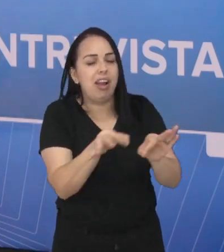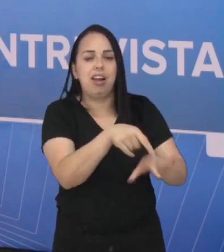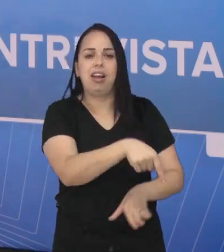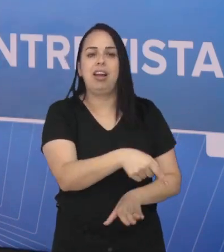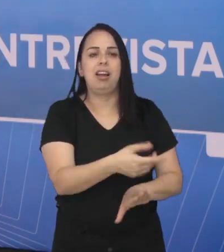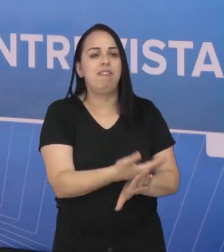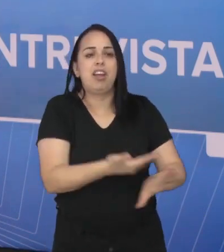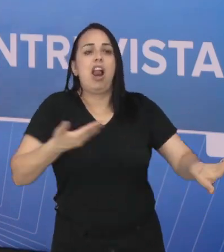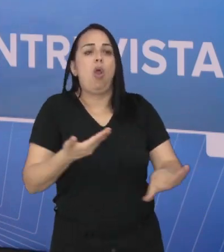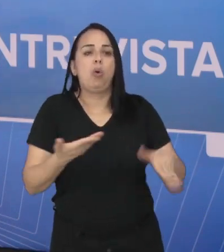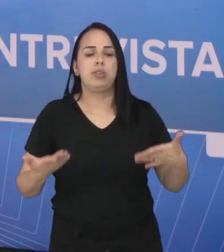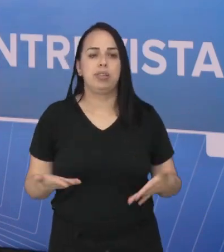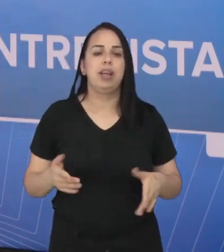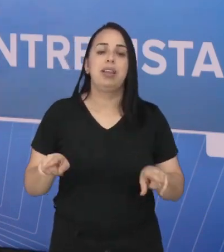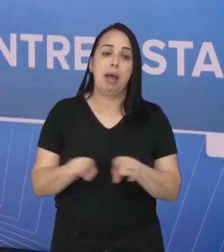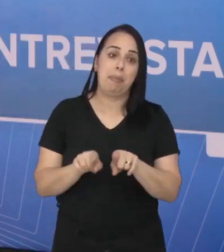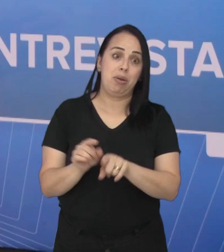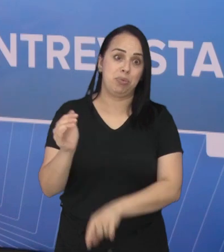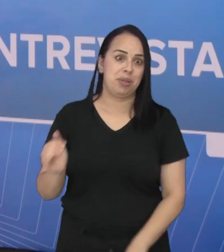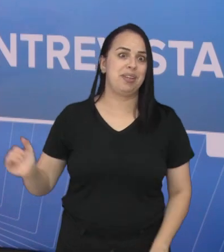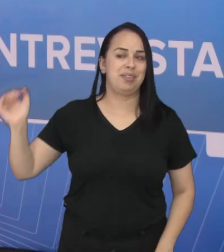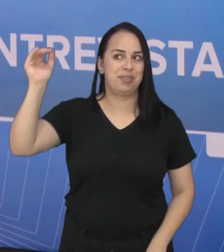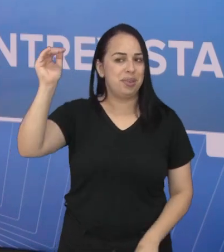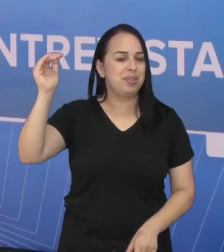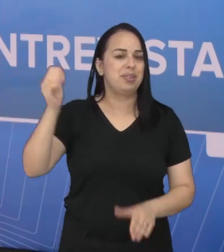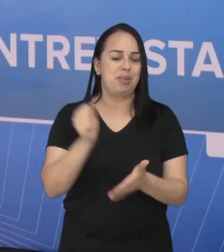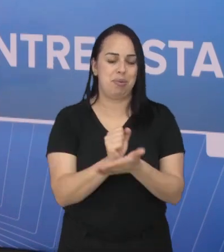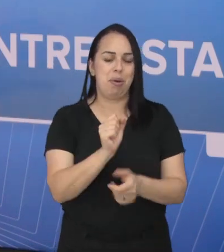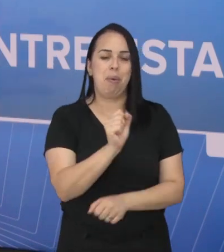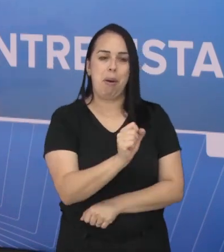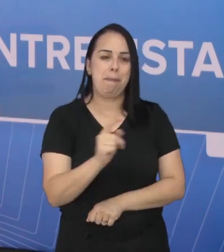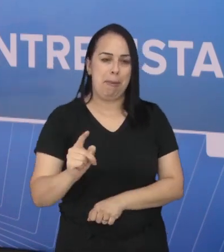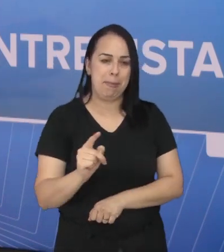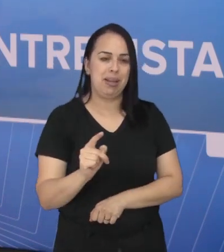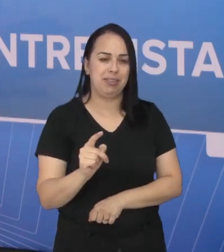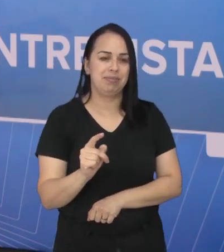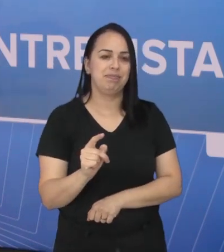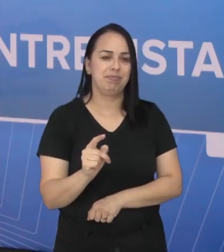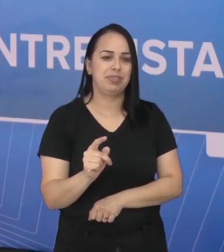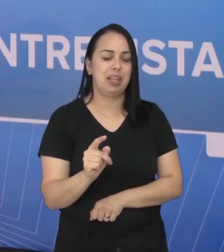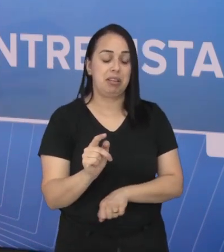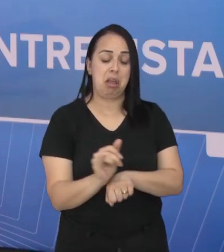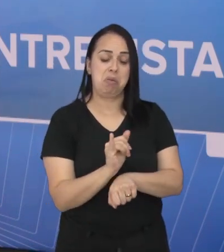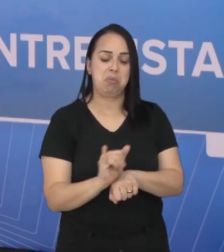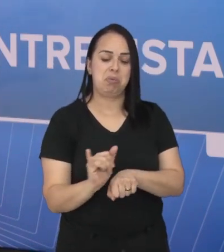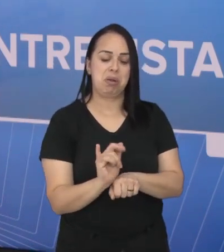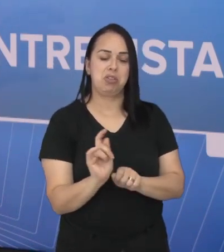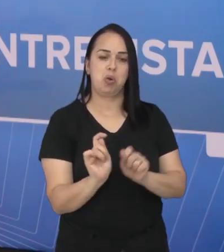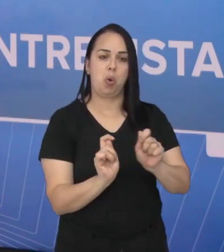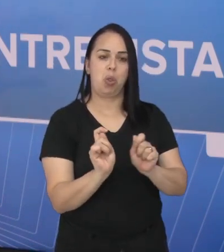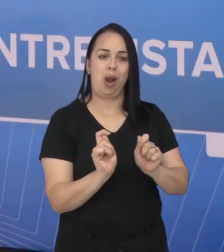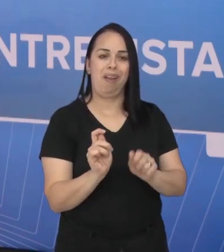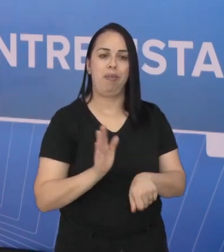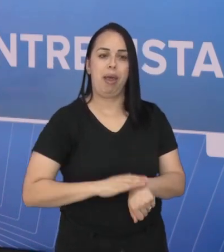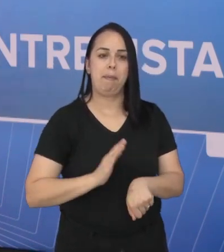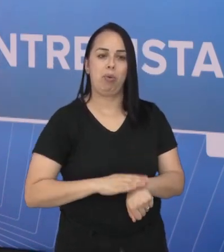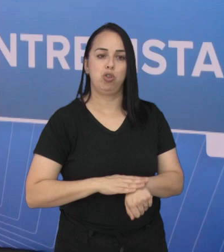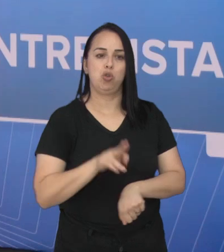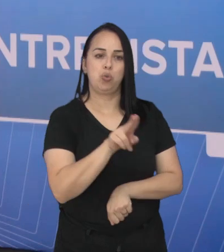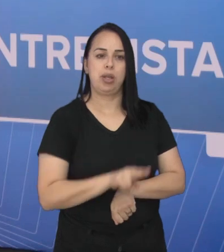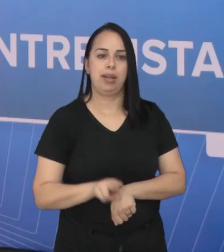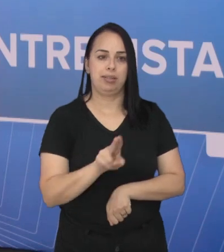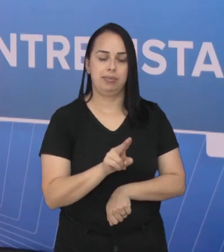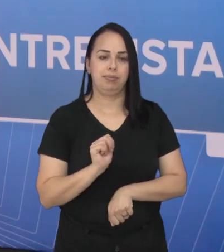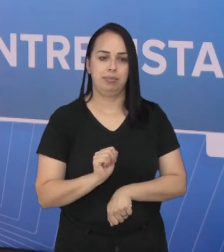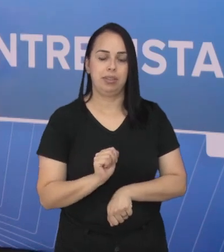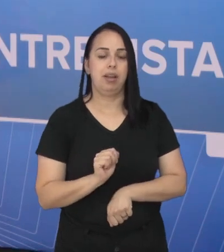alienando a criança. Além disso, para o adulto, os aplicativos, os dispositivos, eles têm ferramentas de controle de